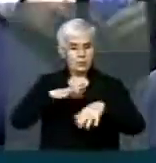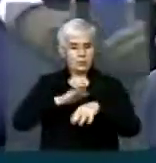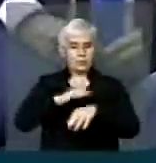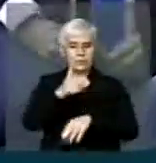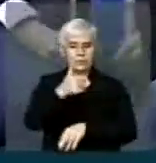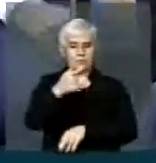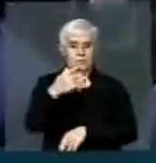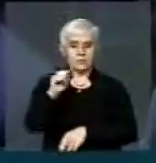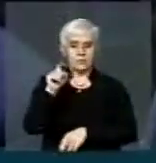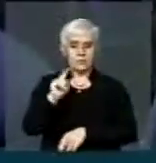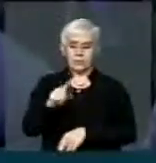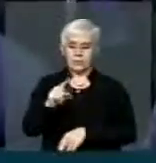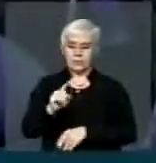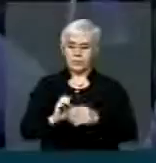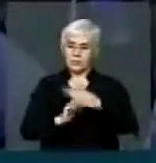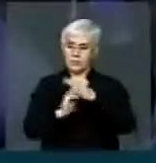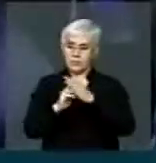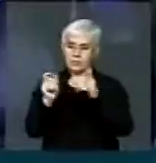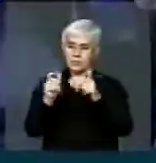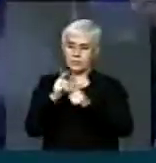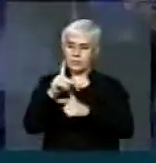micro cervejarias no país. Votamos favoravelmente.